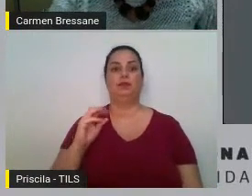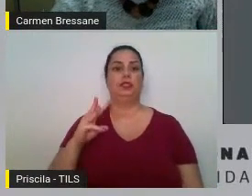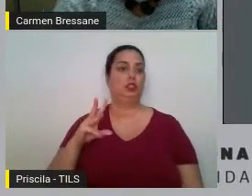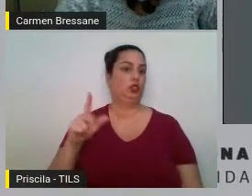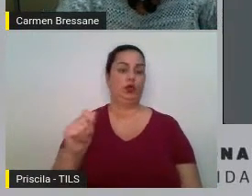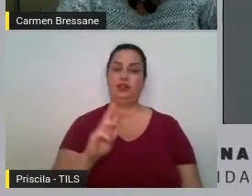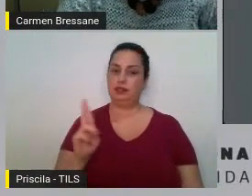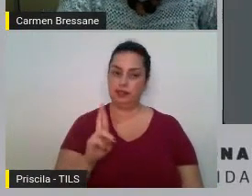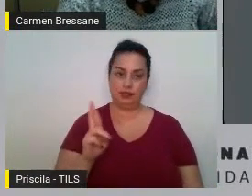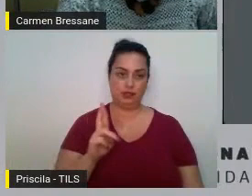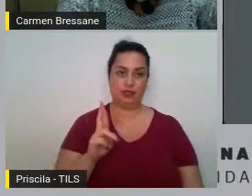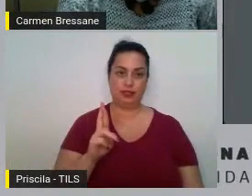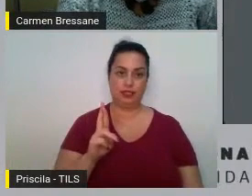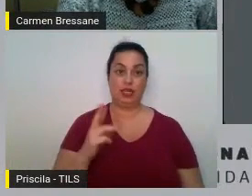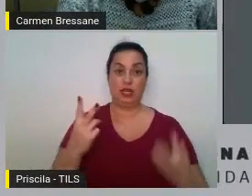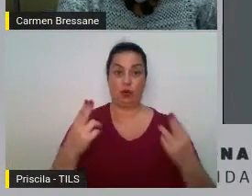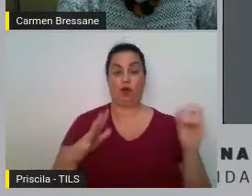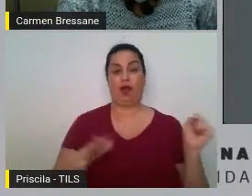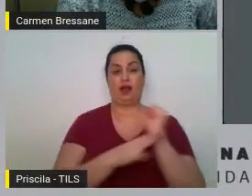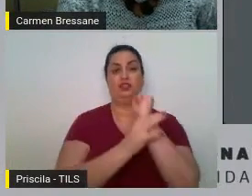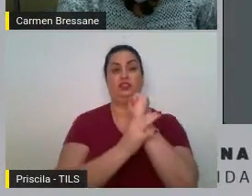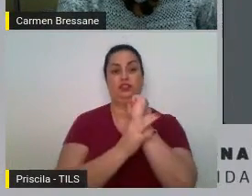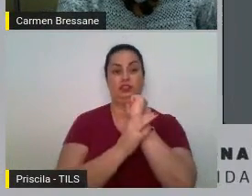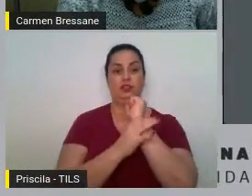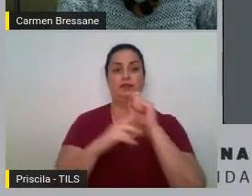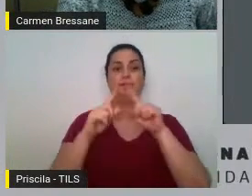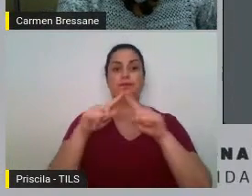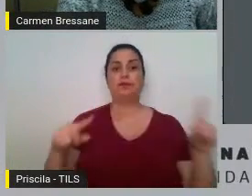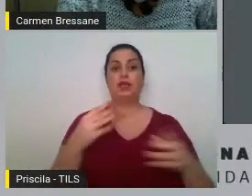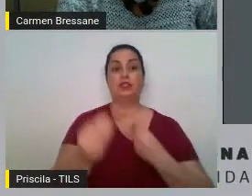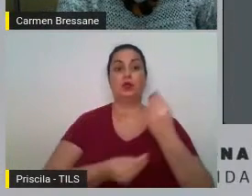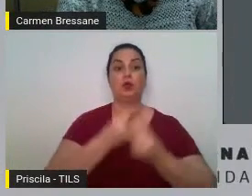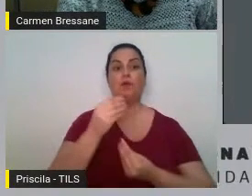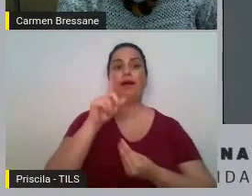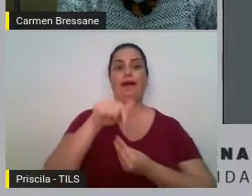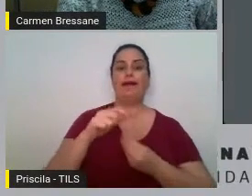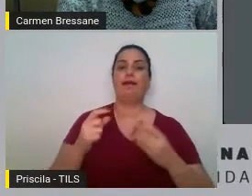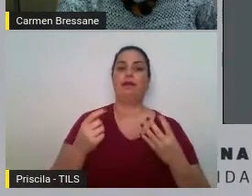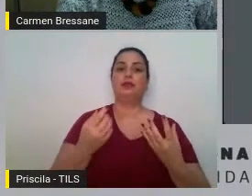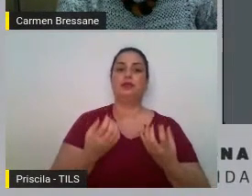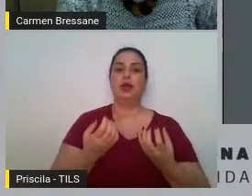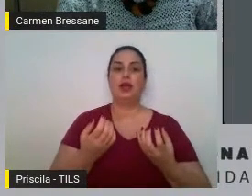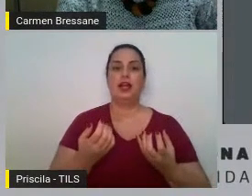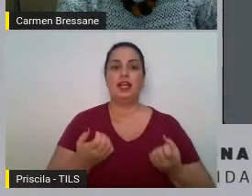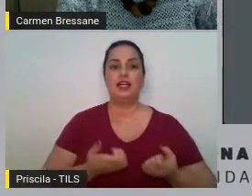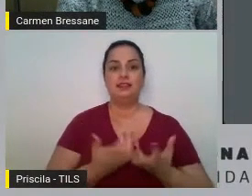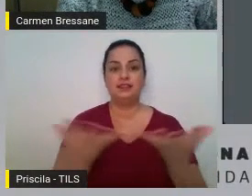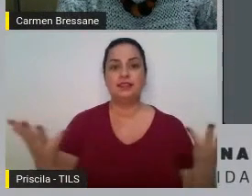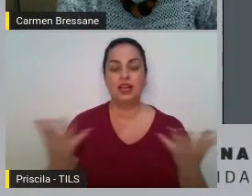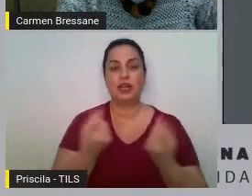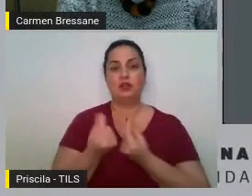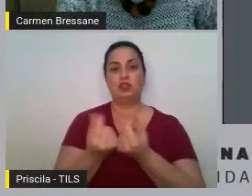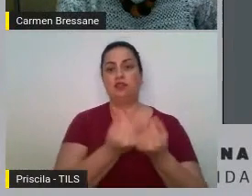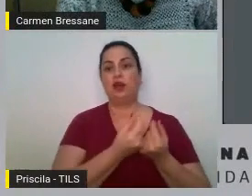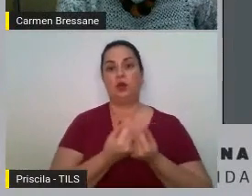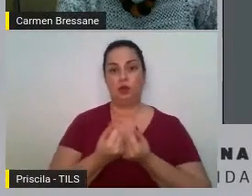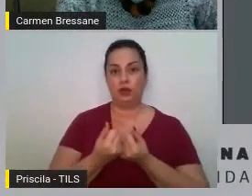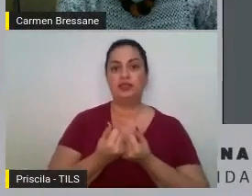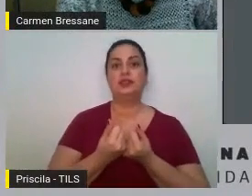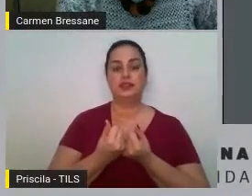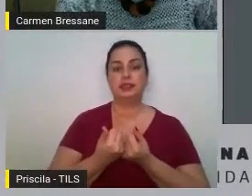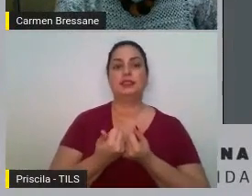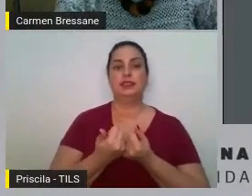essa garantia foi mediante a entrega do fluxo de arrecadação e para entregar esse fluxo de